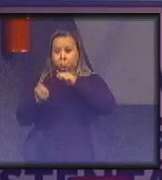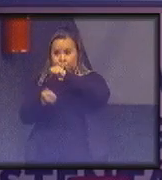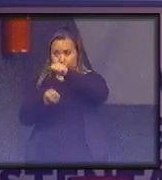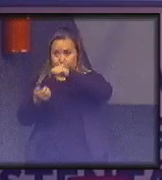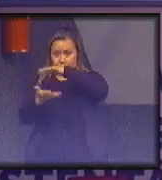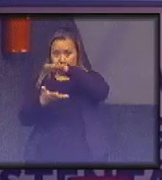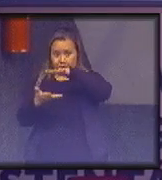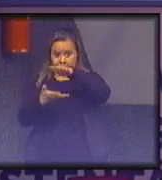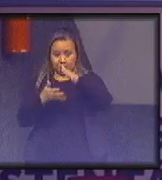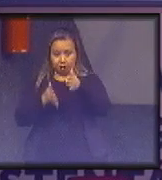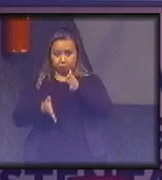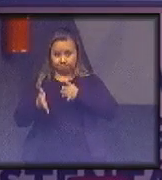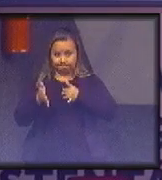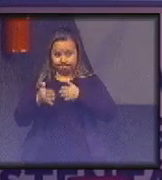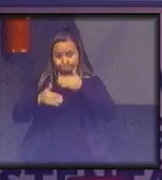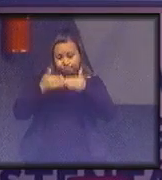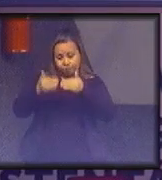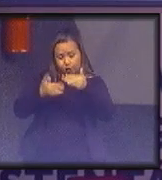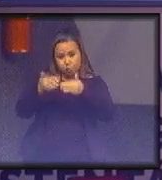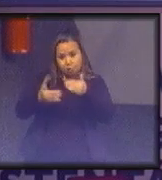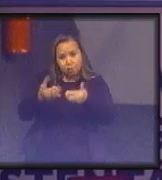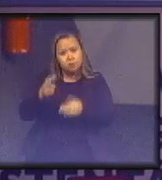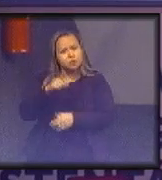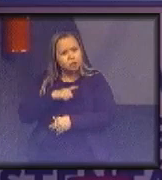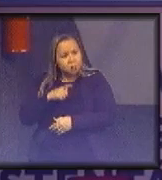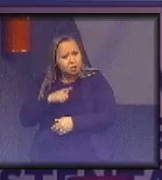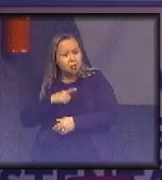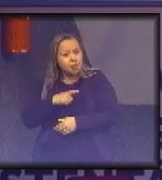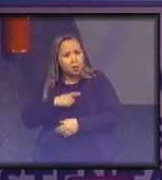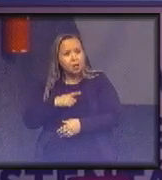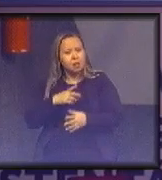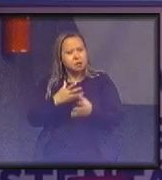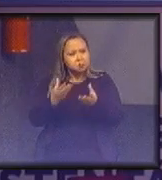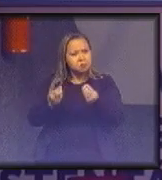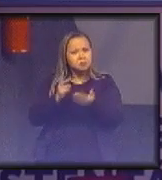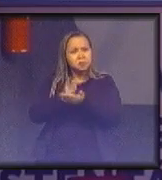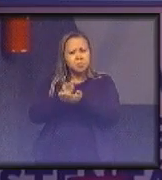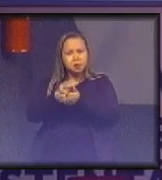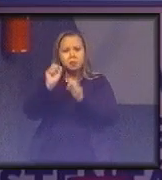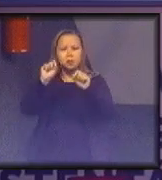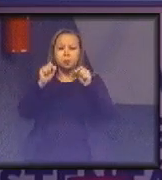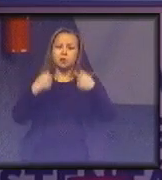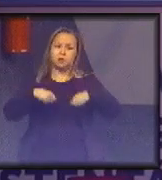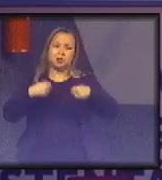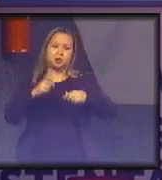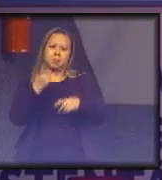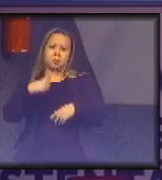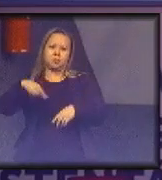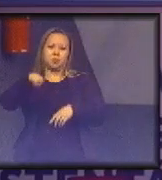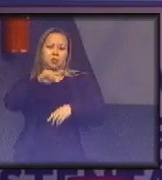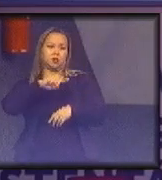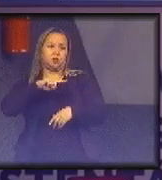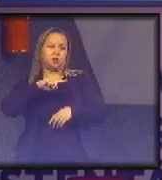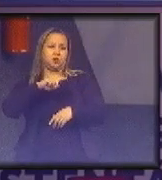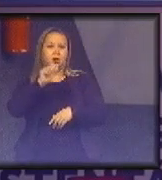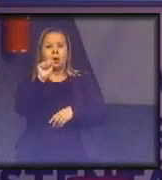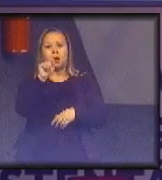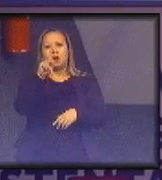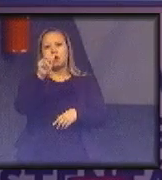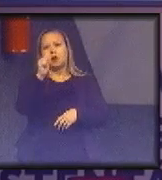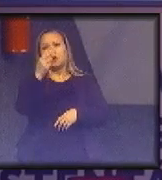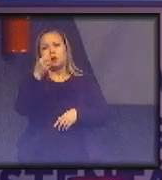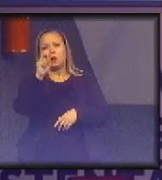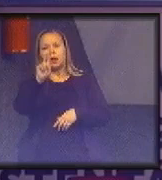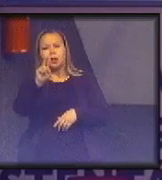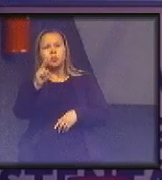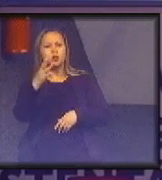que pode nos levar a isso, a se ter o suficiente para todos e para sempre. ACATU é uma palavra muito bonita